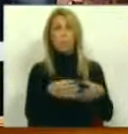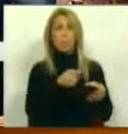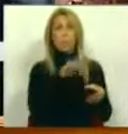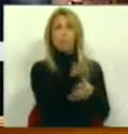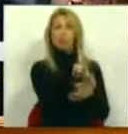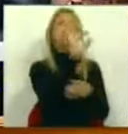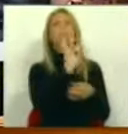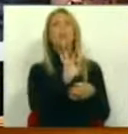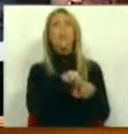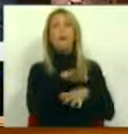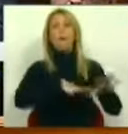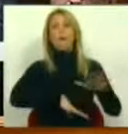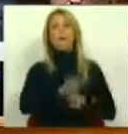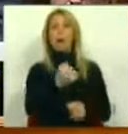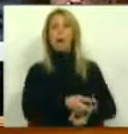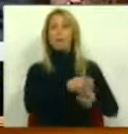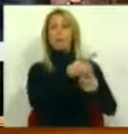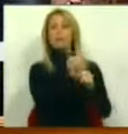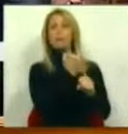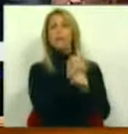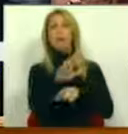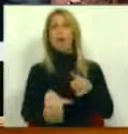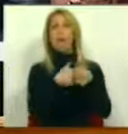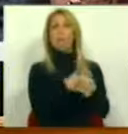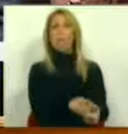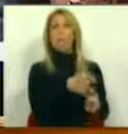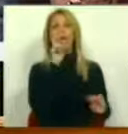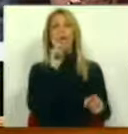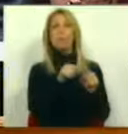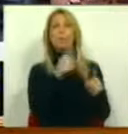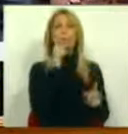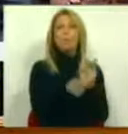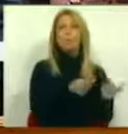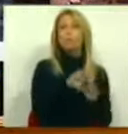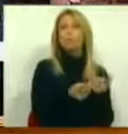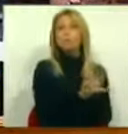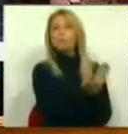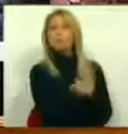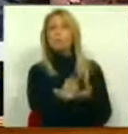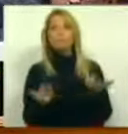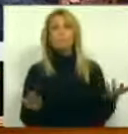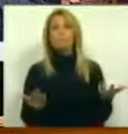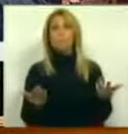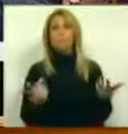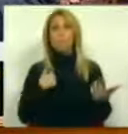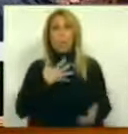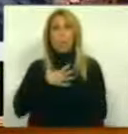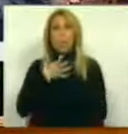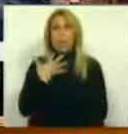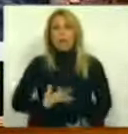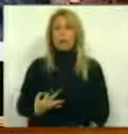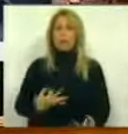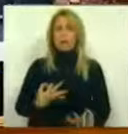é escolhida para fazer esse trabalho de acompanhamento e de escrutínio. Eu não quero sequer acreditar que os deputados do Partido